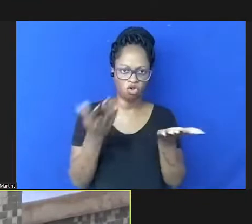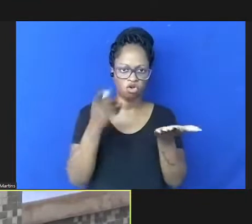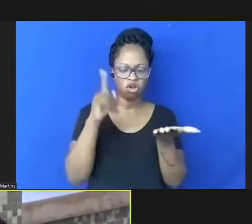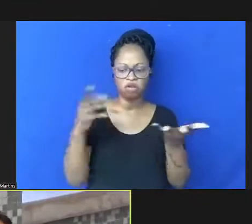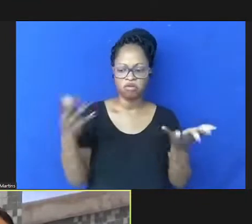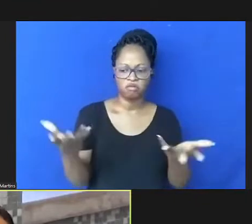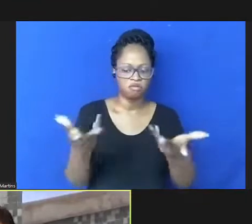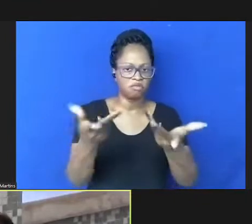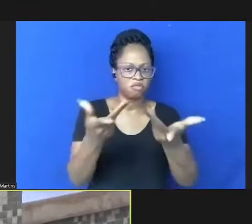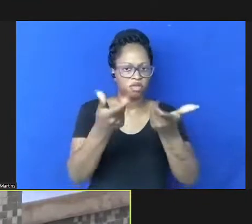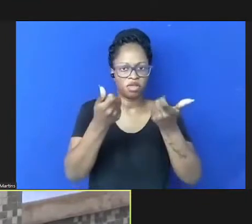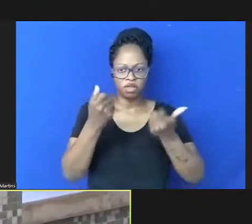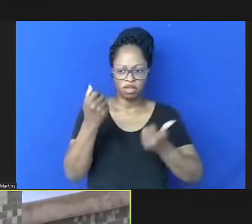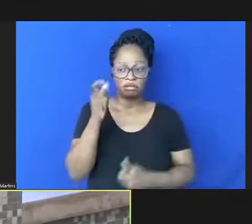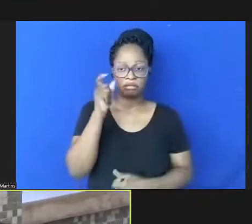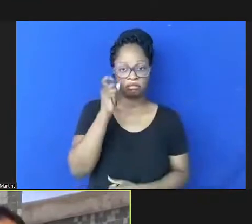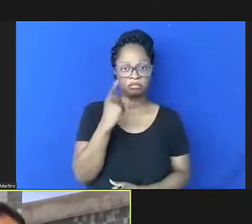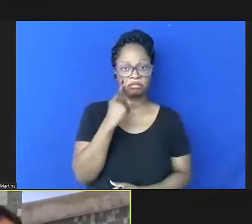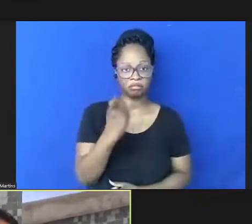interessante